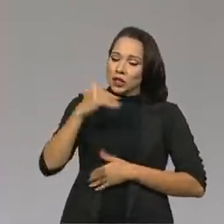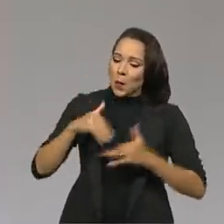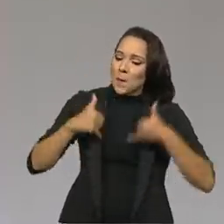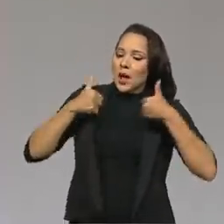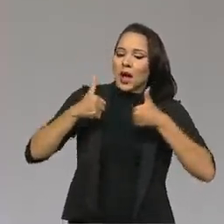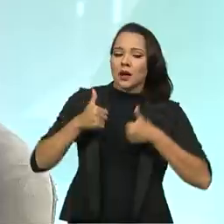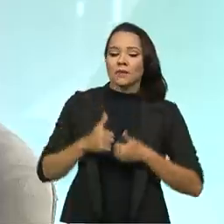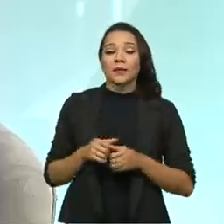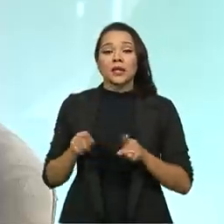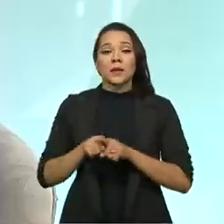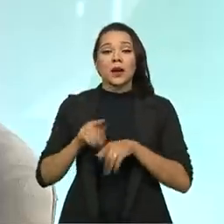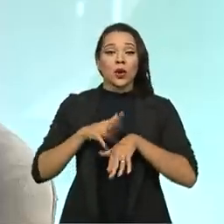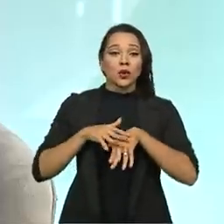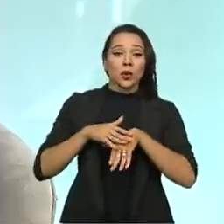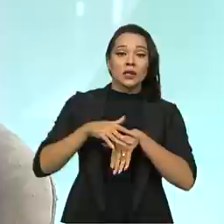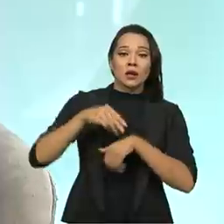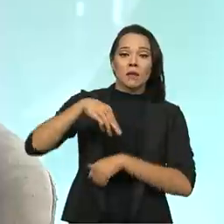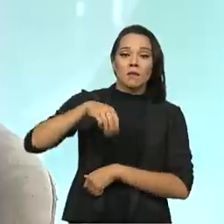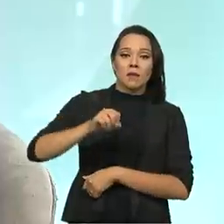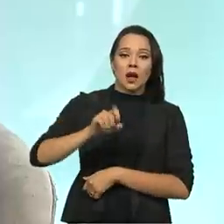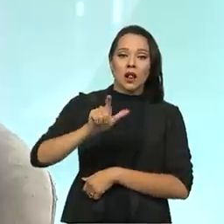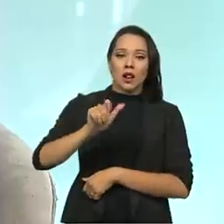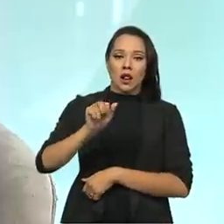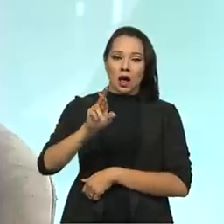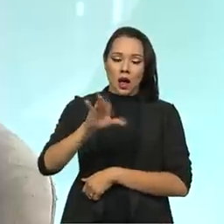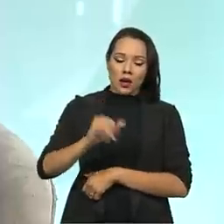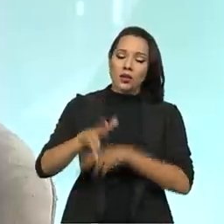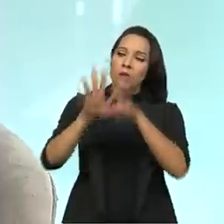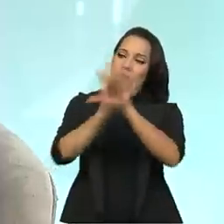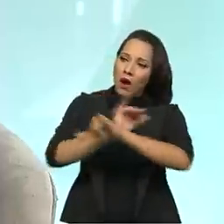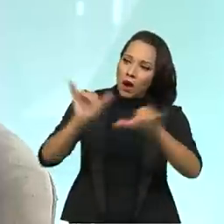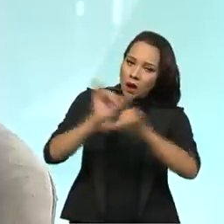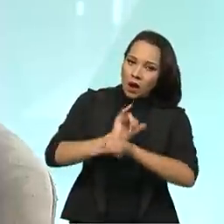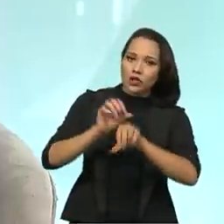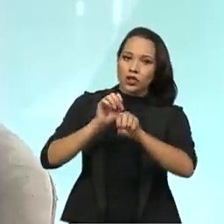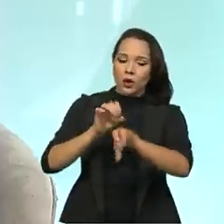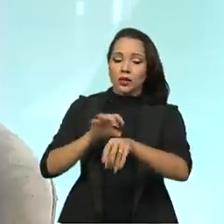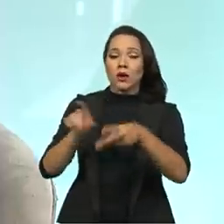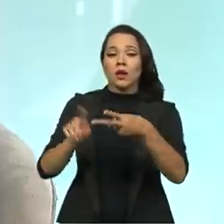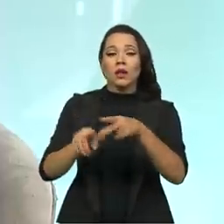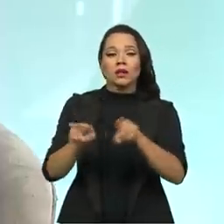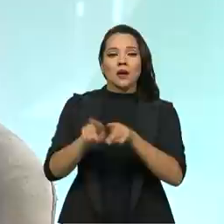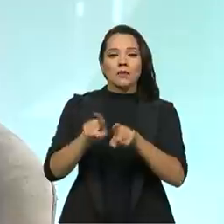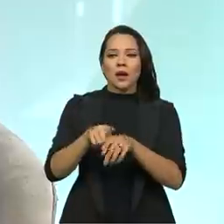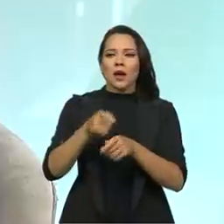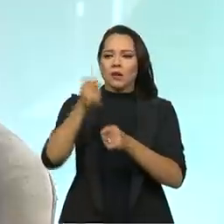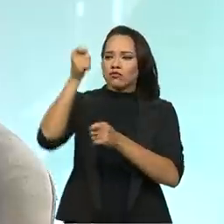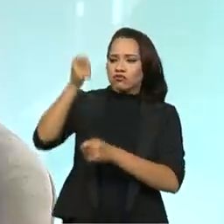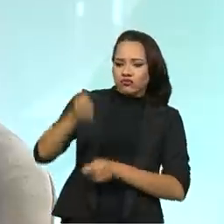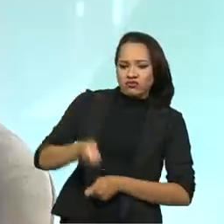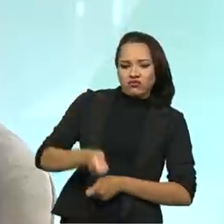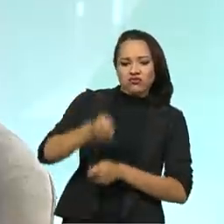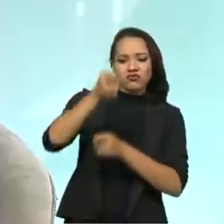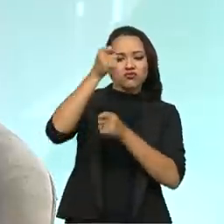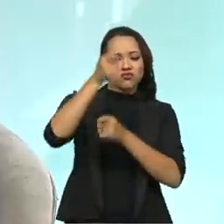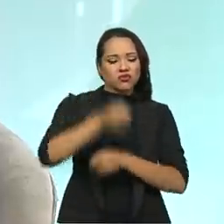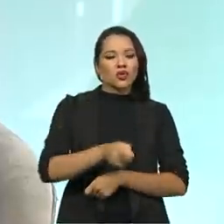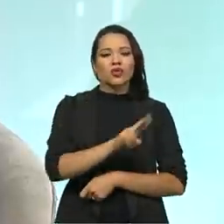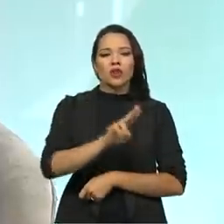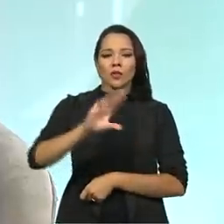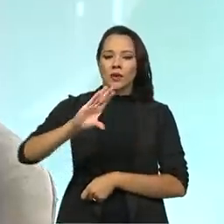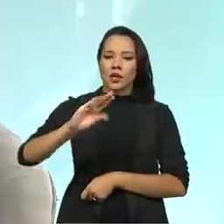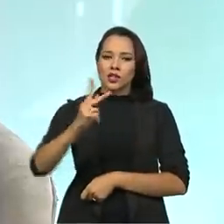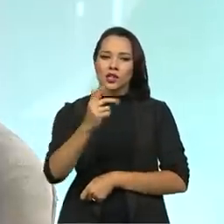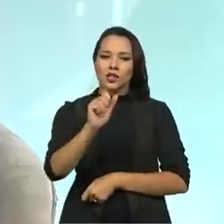malária, a gente tem trabalhado não só com campanhas educativas, mas também em borrifações das chaponas, que é o nome que se dá